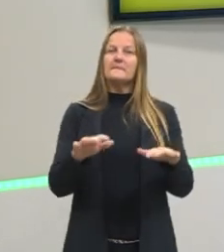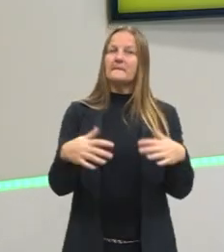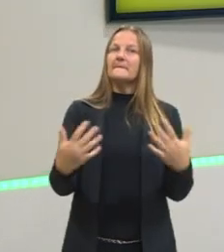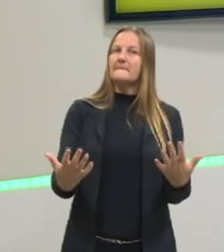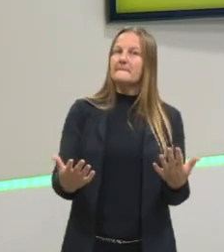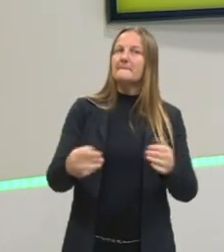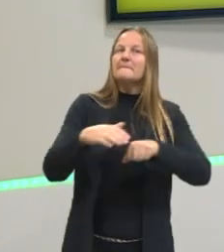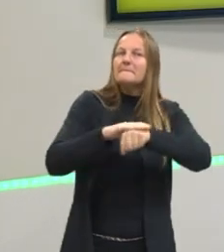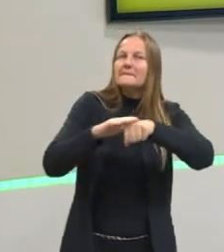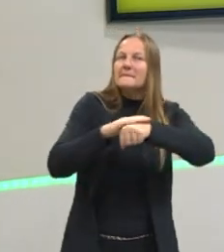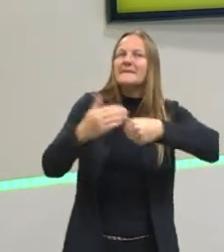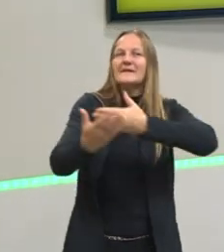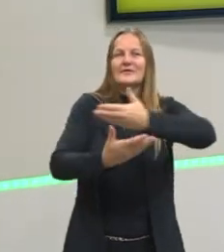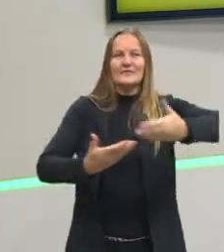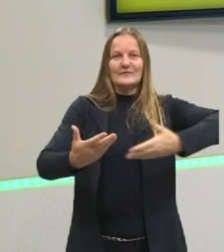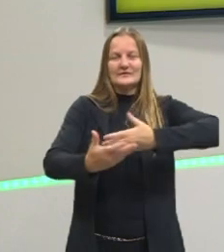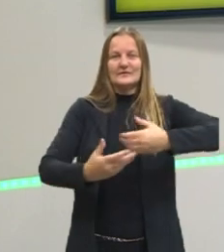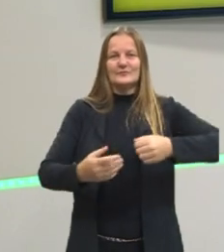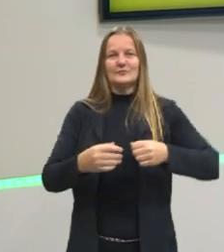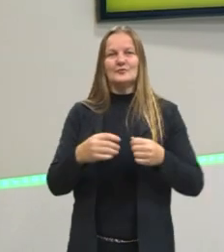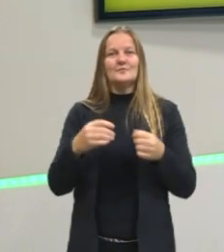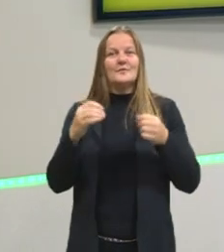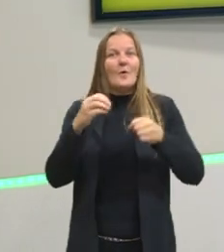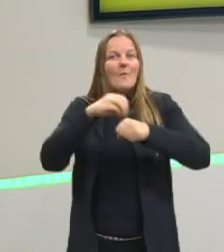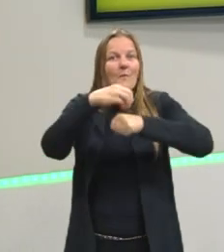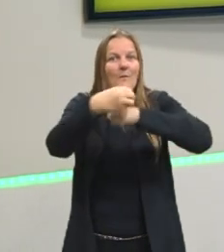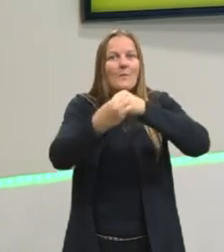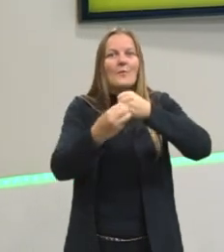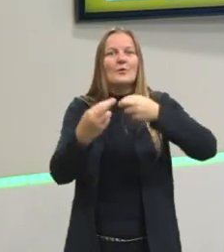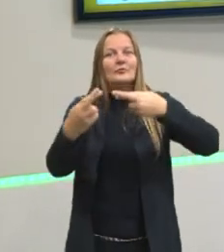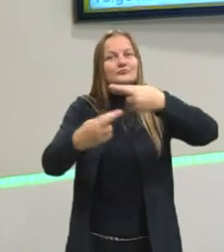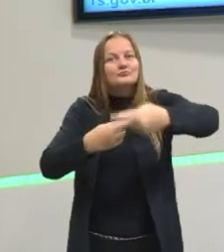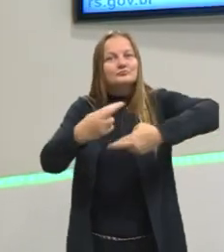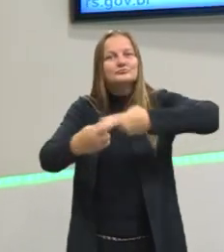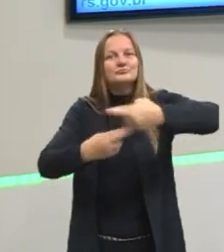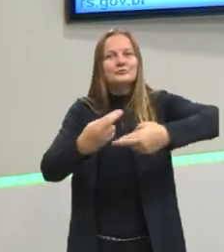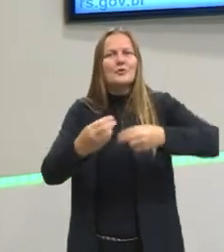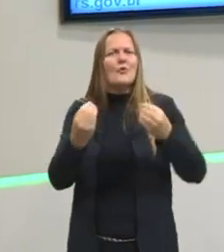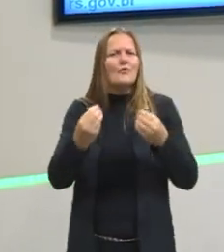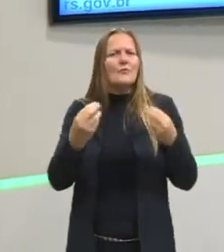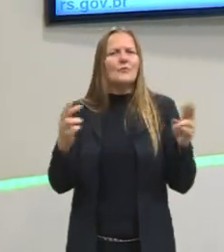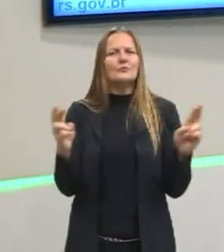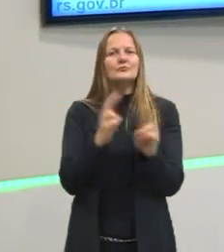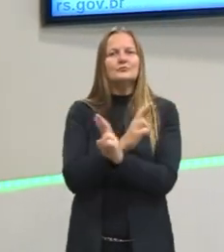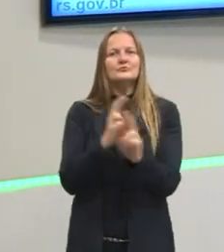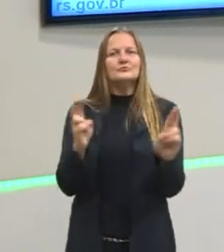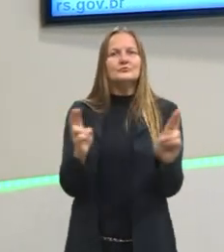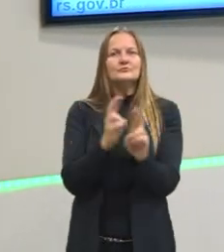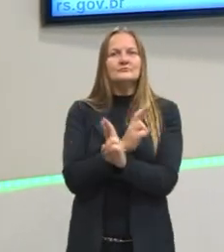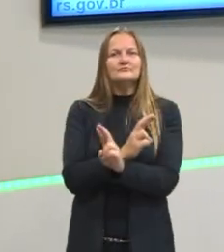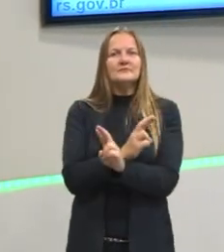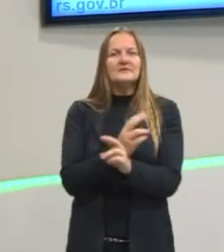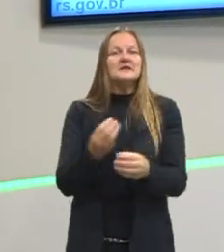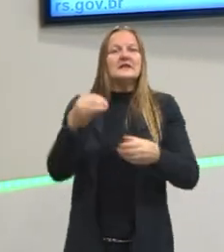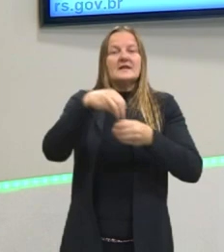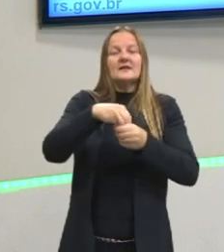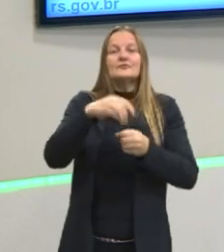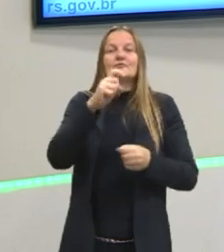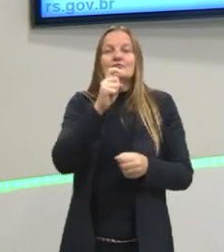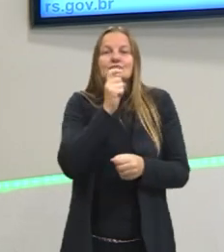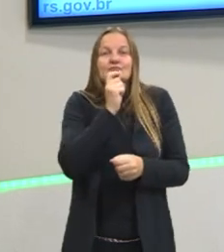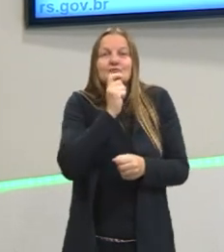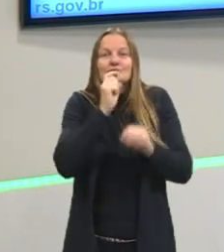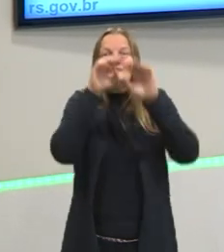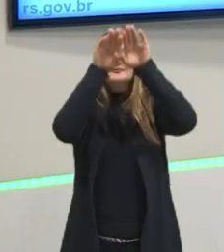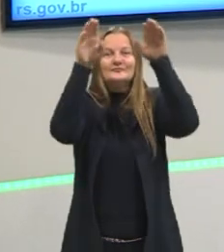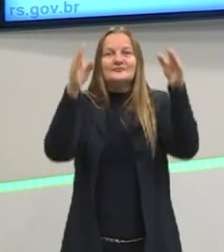Então, falamos das intermoleculares, mas como isso está relacionado com a remoção de odores da nossa geladeira?